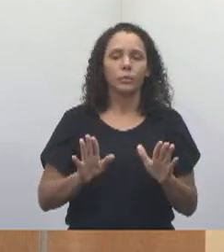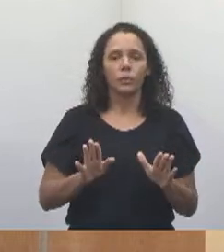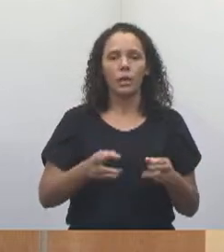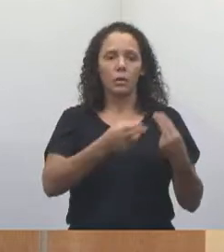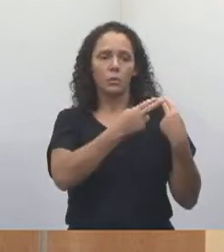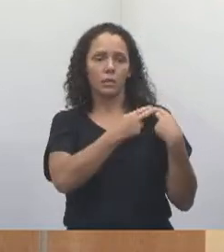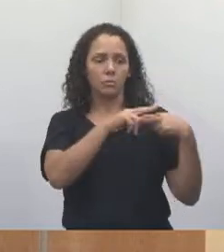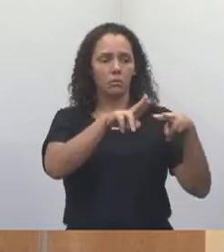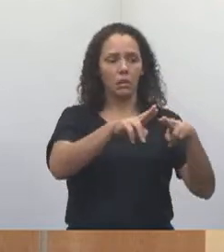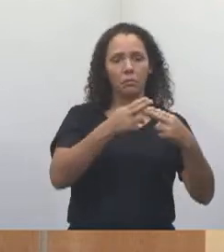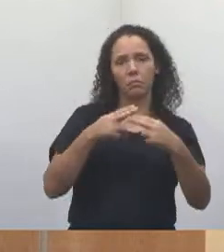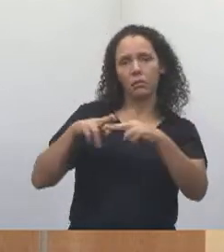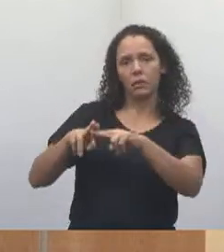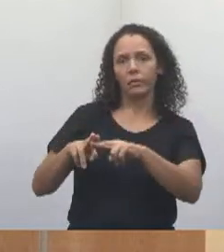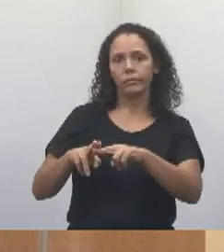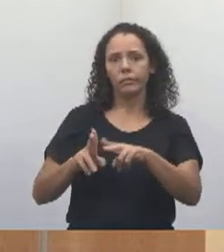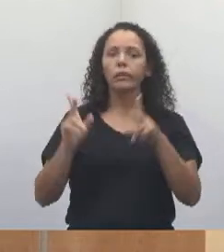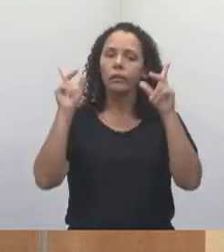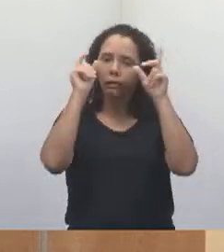e fica complicado.